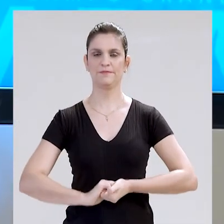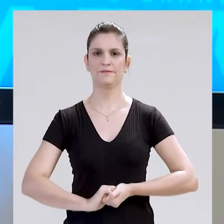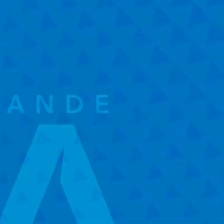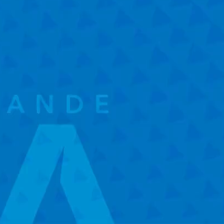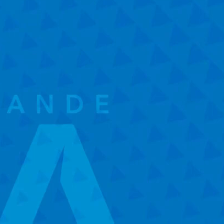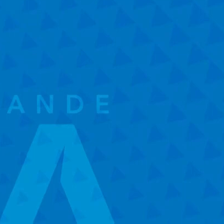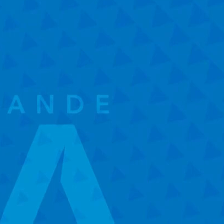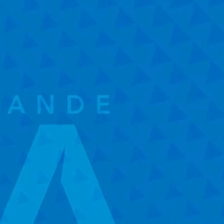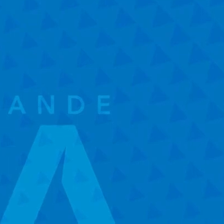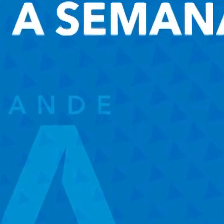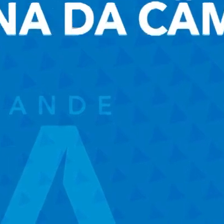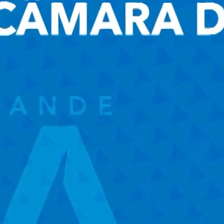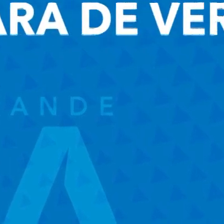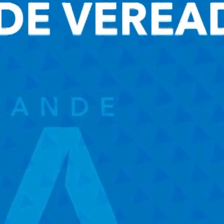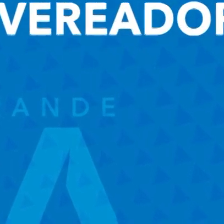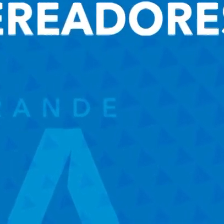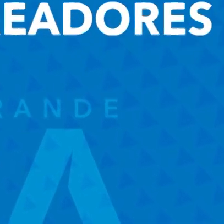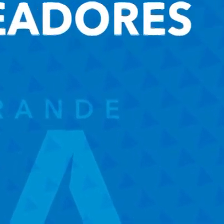Campo Grande.